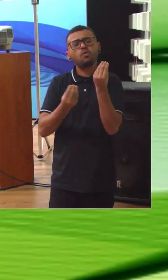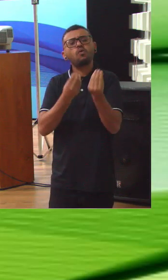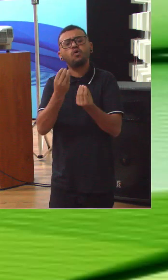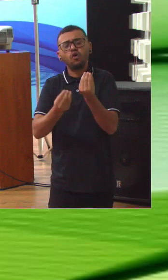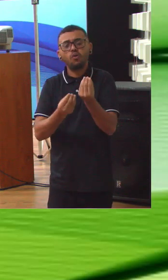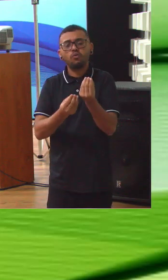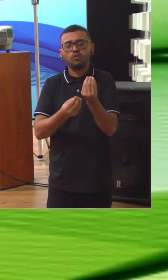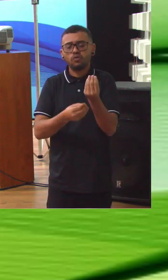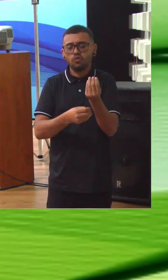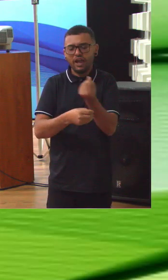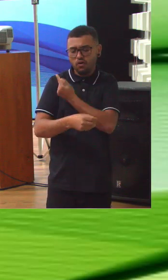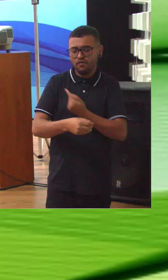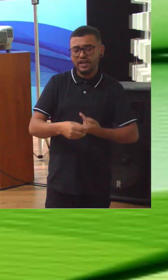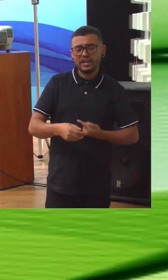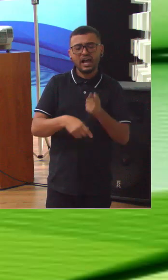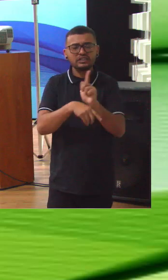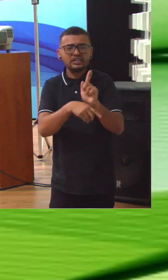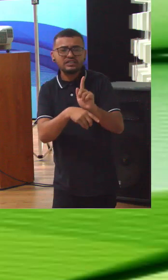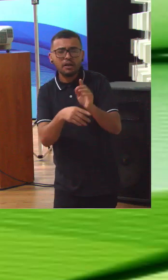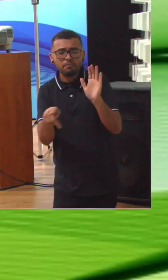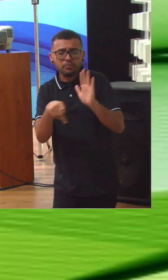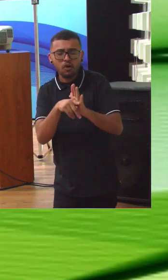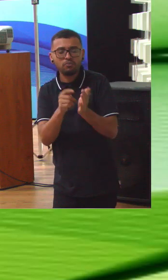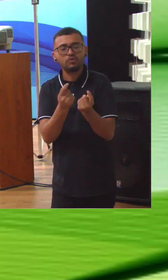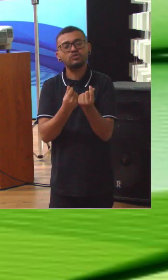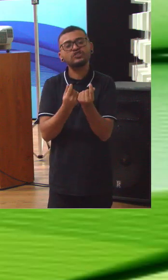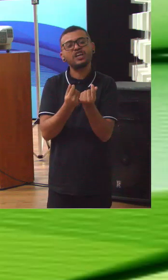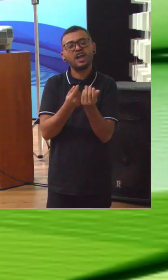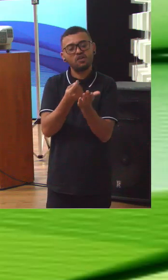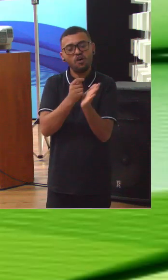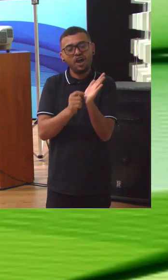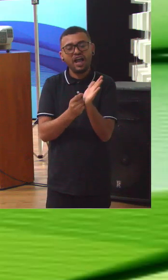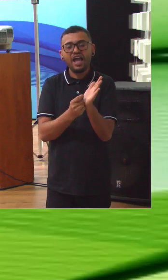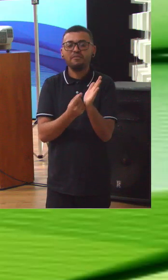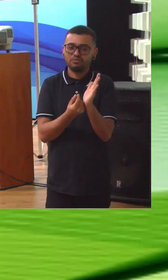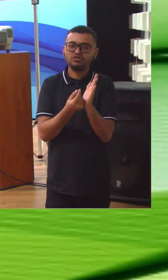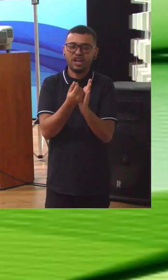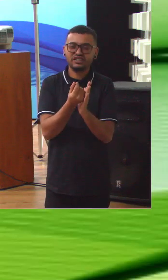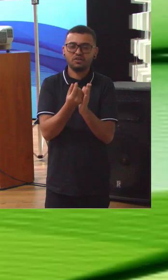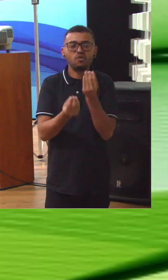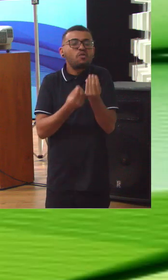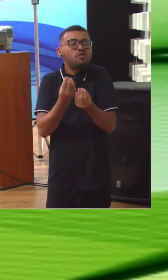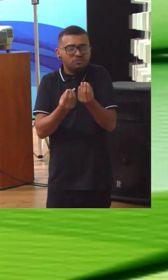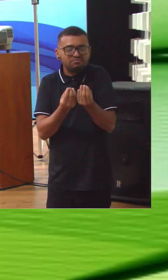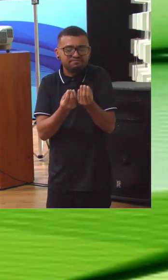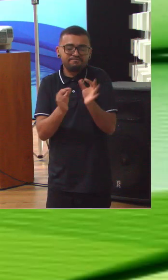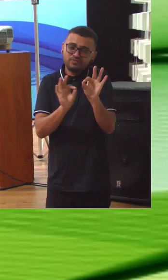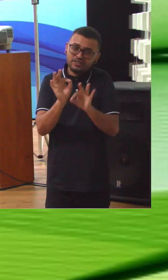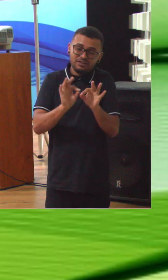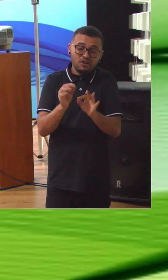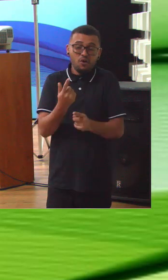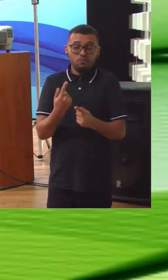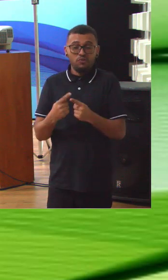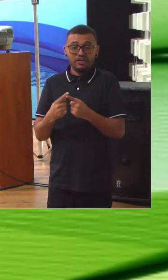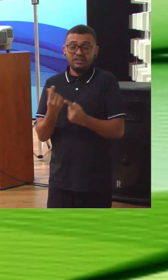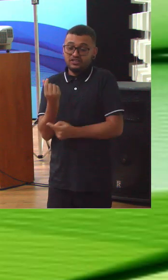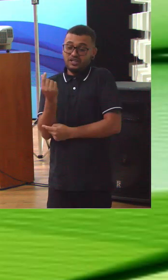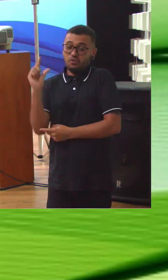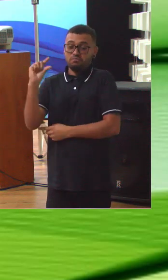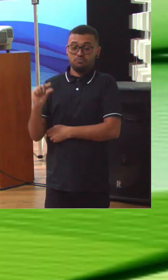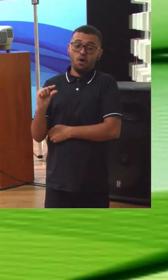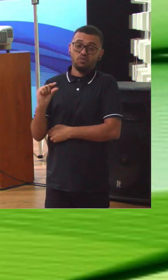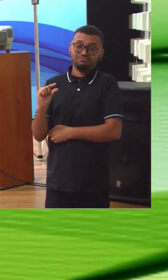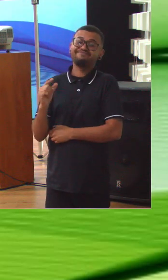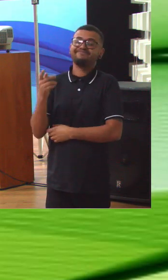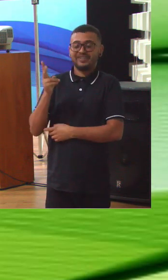gerir o orçamento? De que maneira nós podemos fazer com que o pouco dinheiro que nos chega às mãos, e não tem jeito mais, vai ser sempre pouco dinheiro,